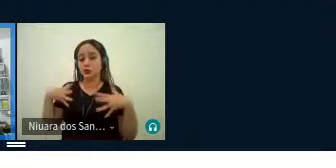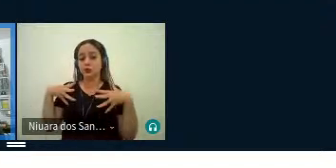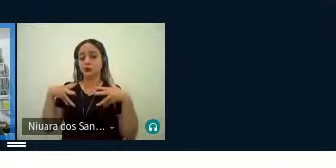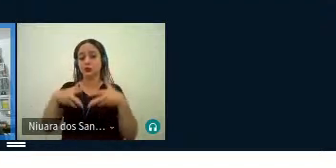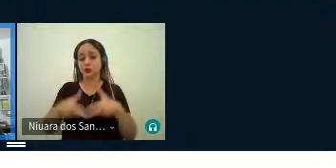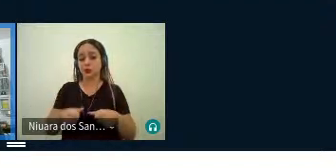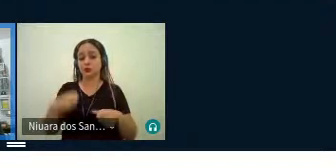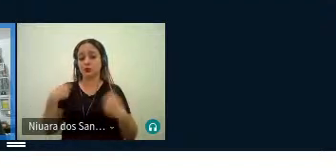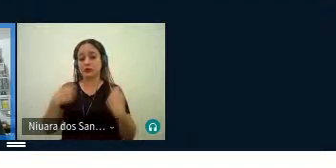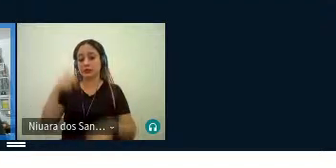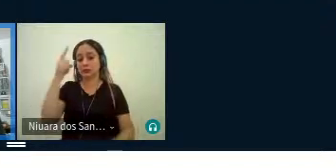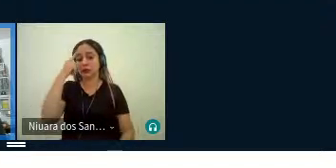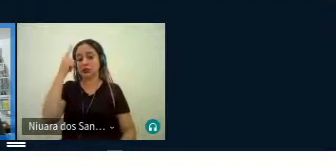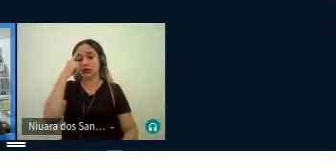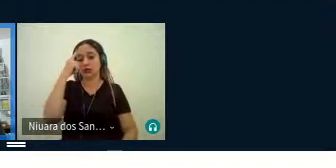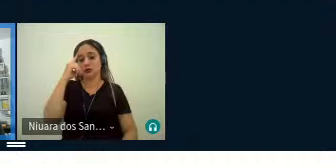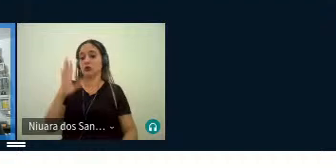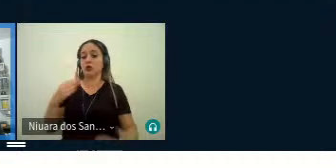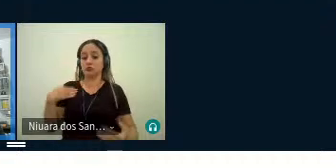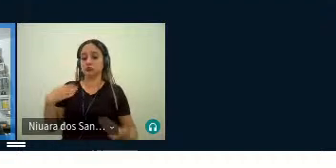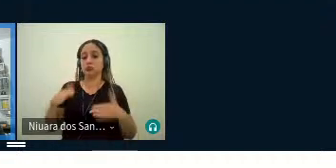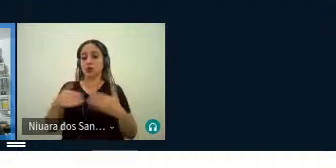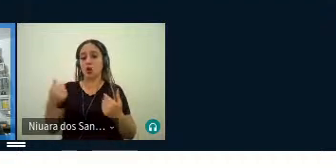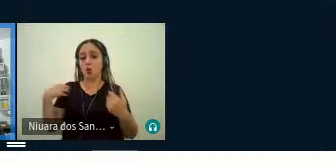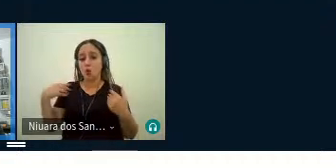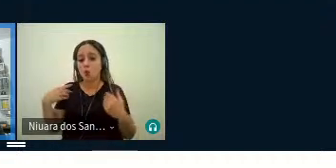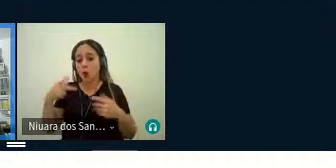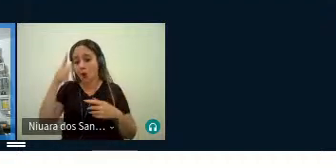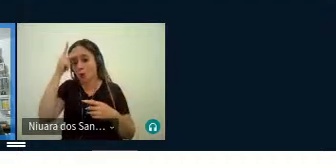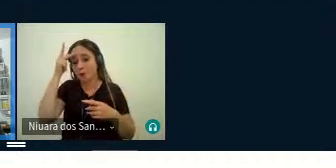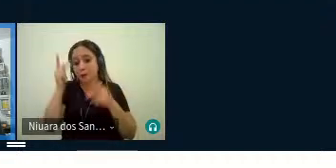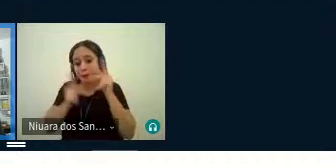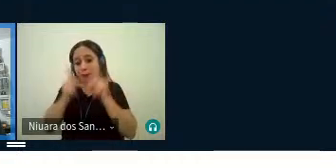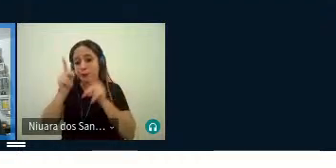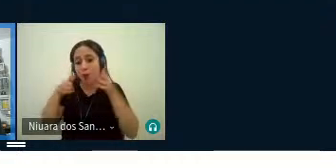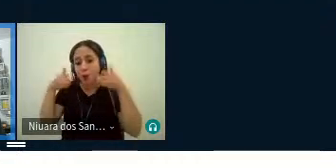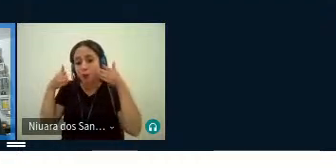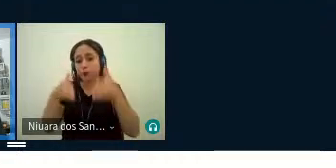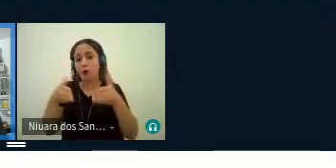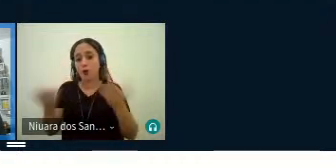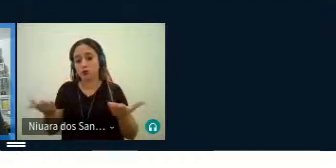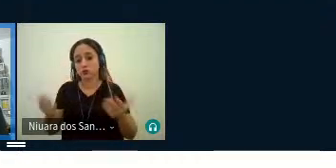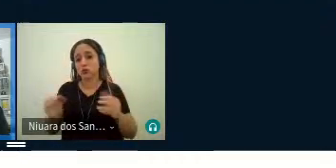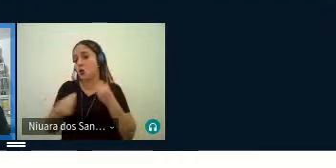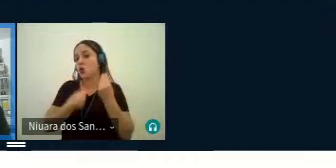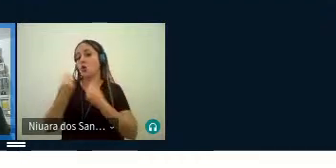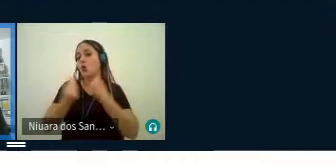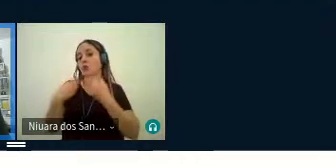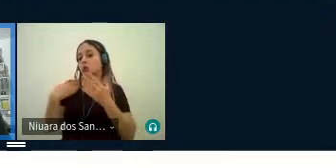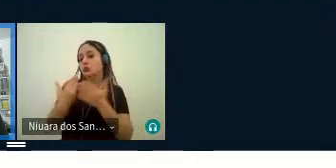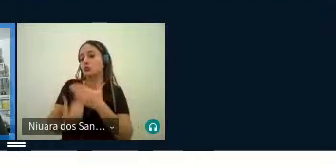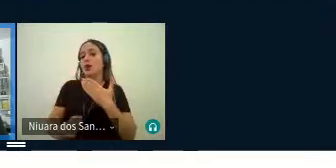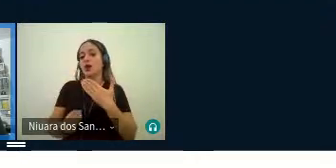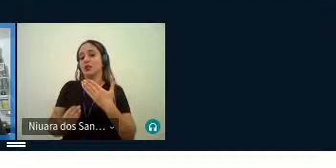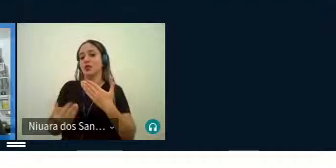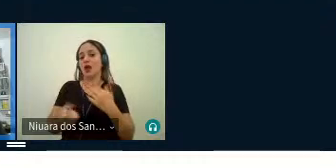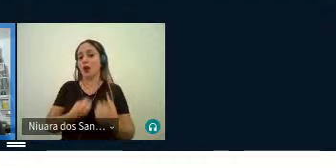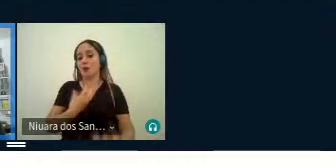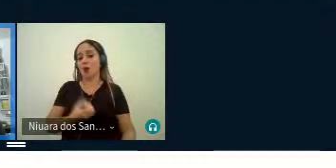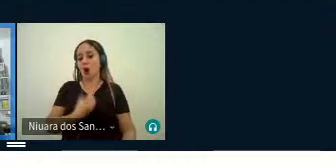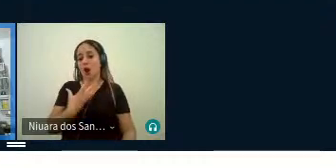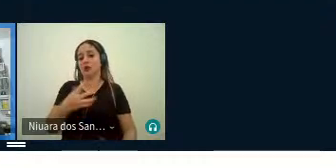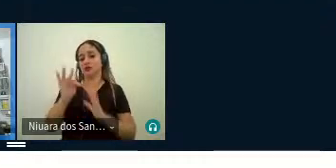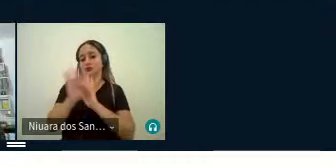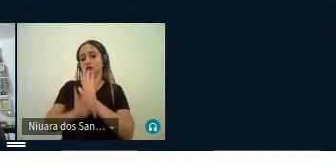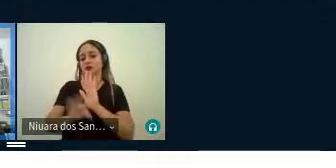precisa ser pensado. E principalmente o público, o alvo. E como eu não perder essa poética do